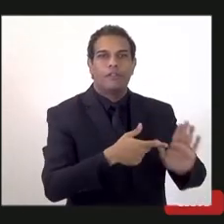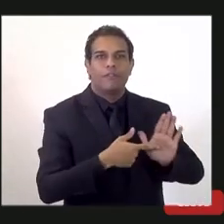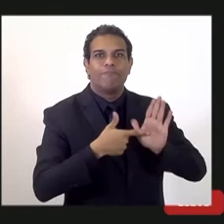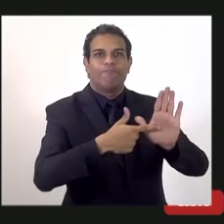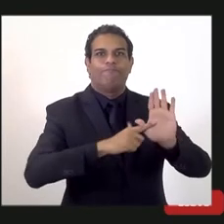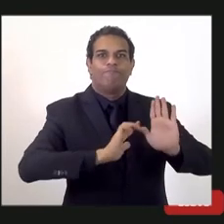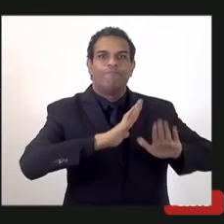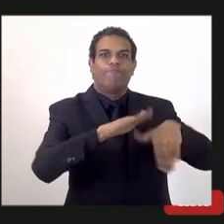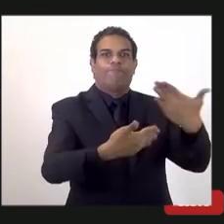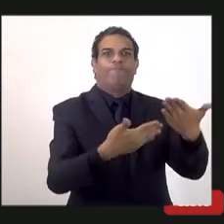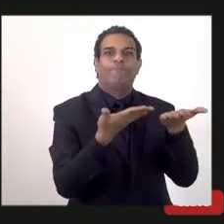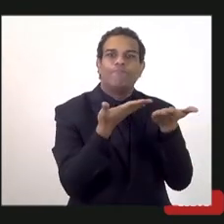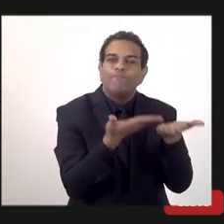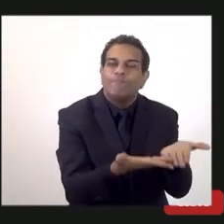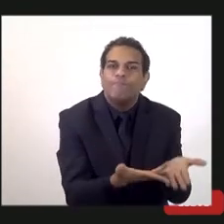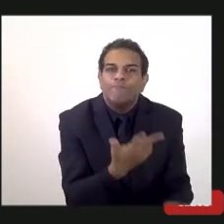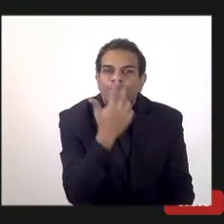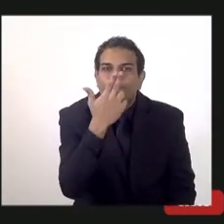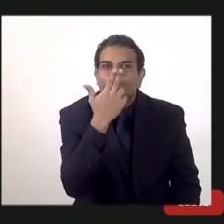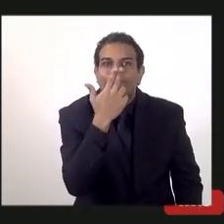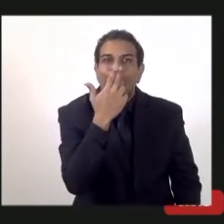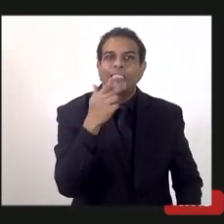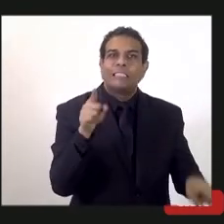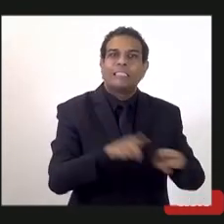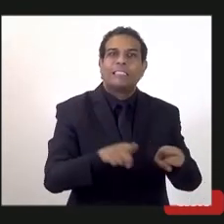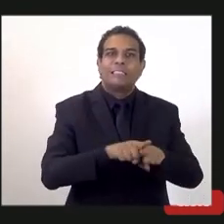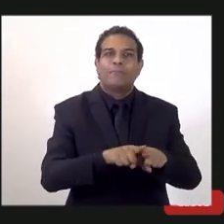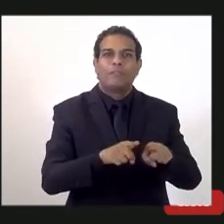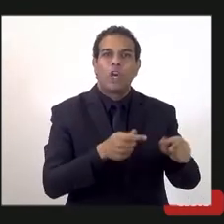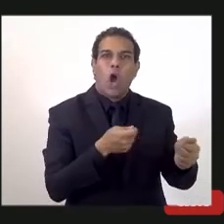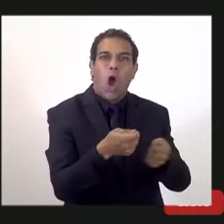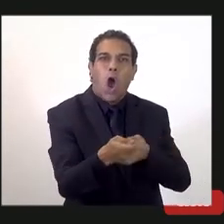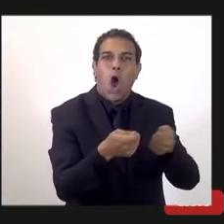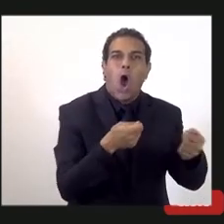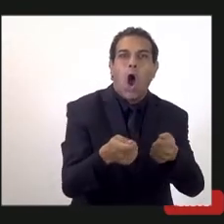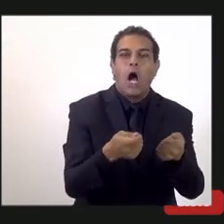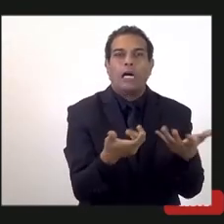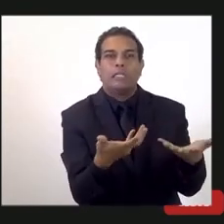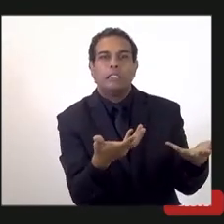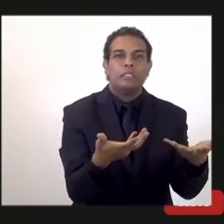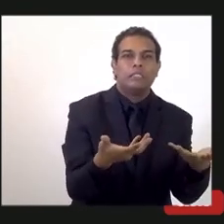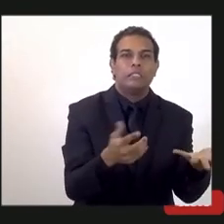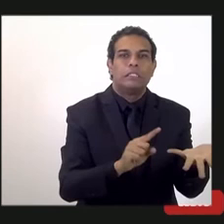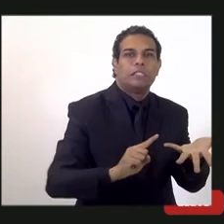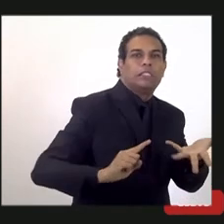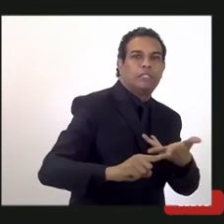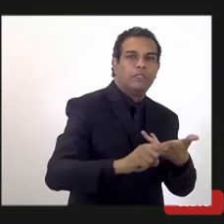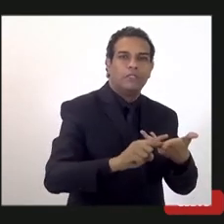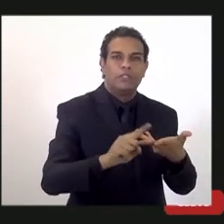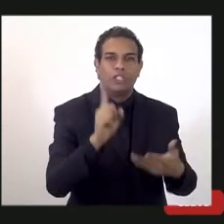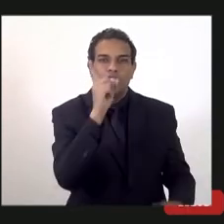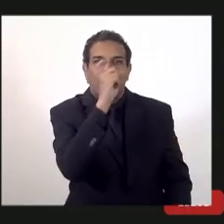a ter um processo de dificuldade na manutenção dessas variáveis